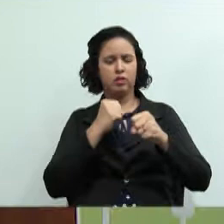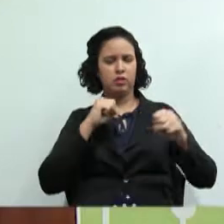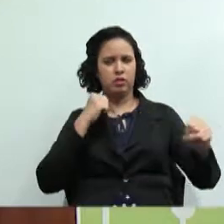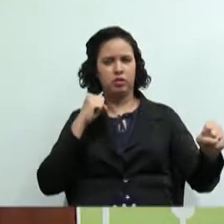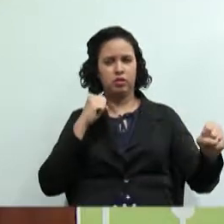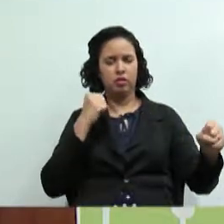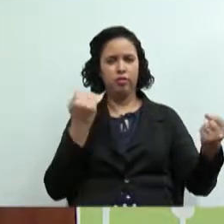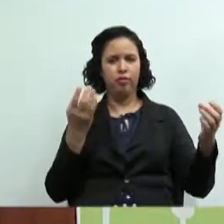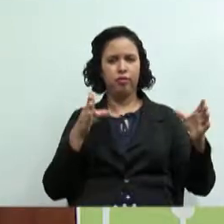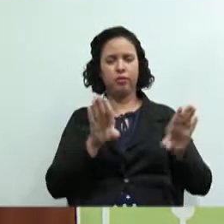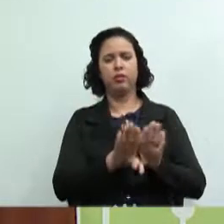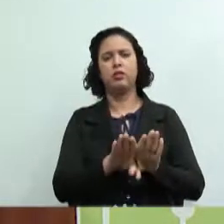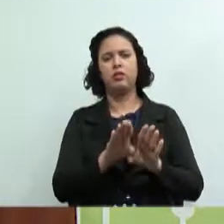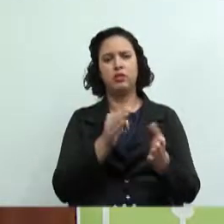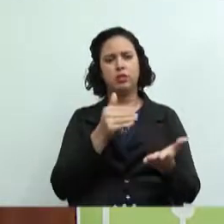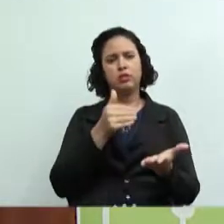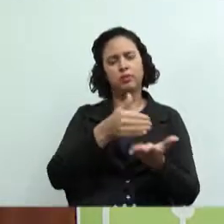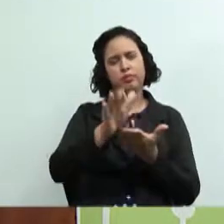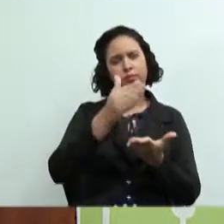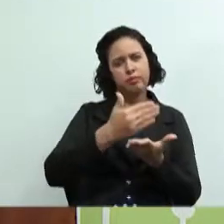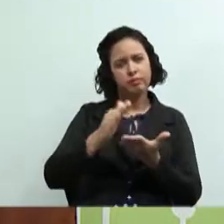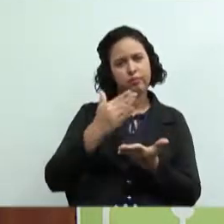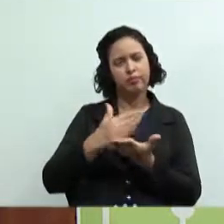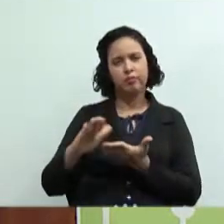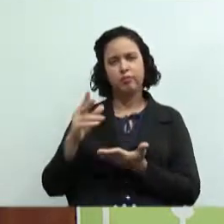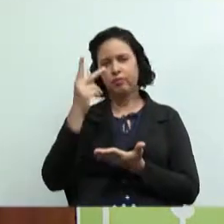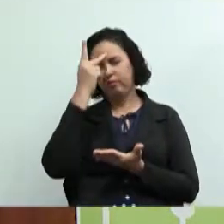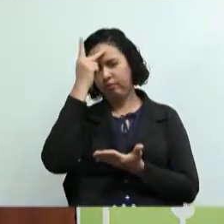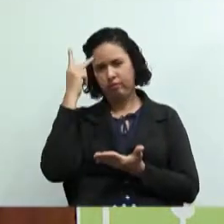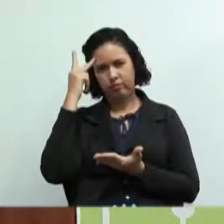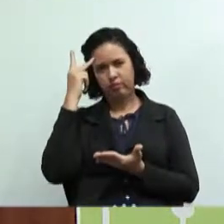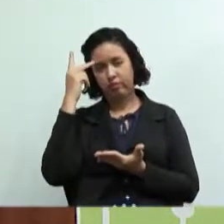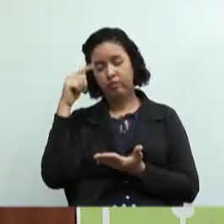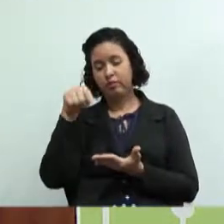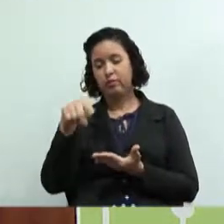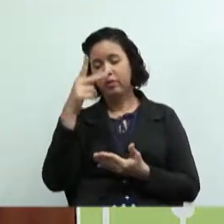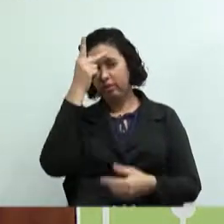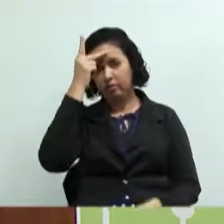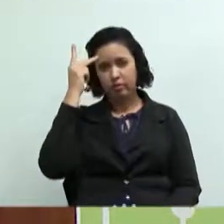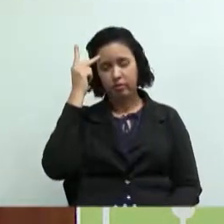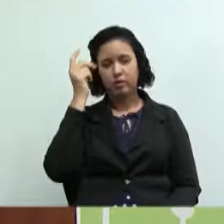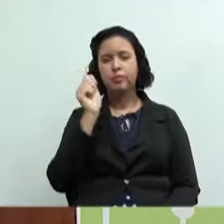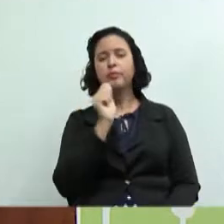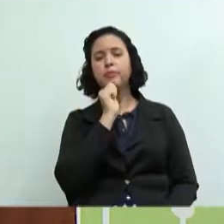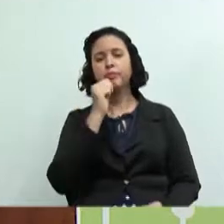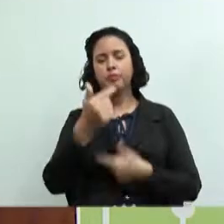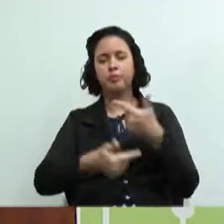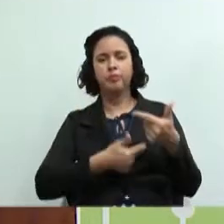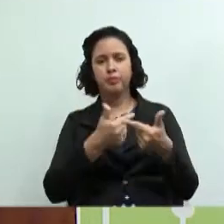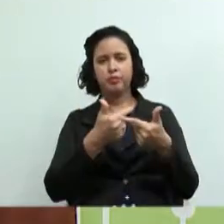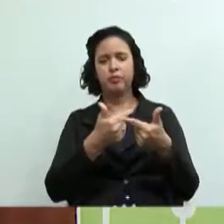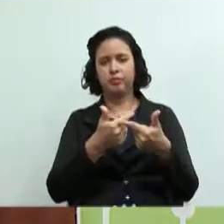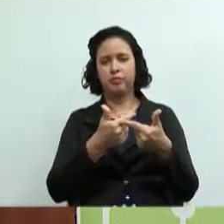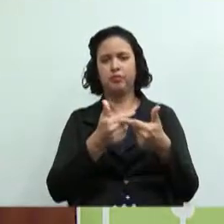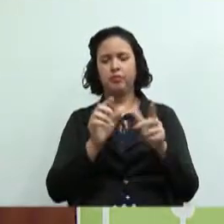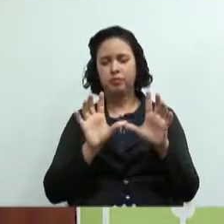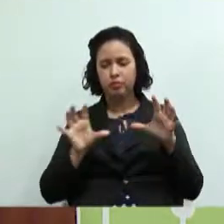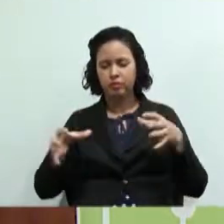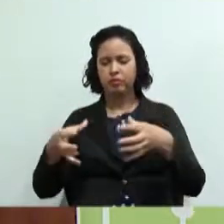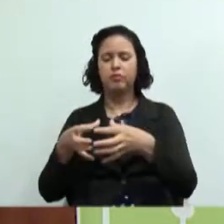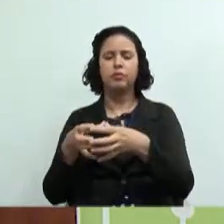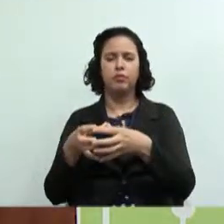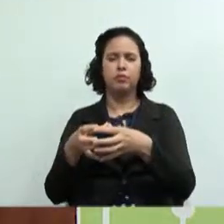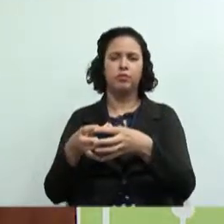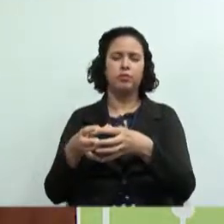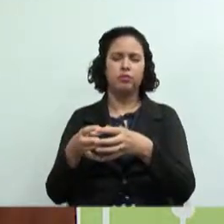vão à falência, demitindo milhares de pessoas. E essas milhares de pessoas tomam sua decisão. Ou